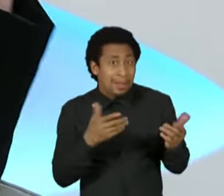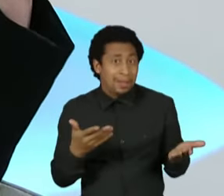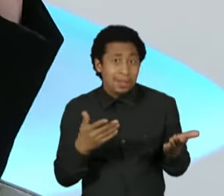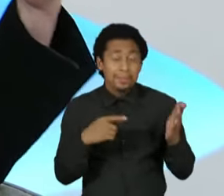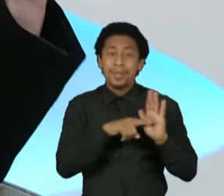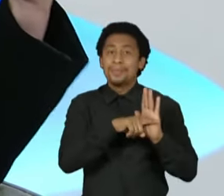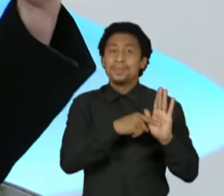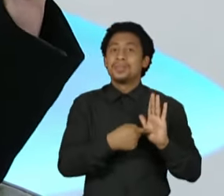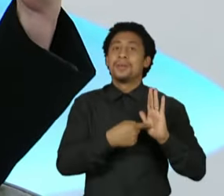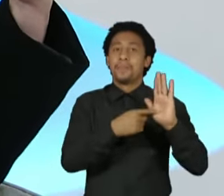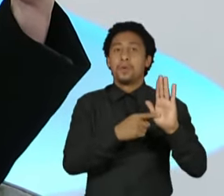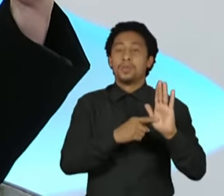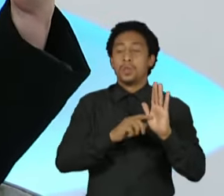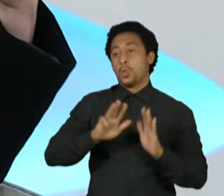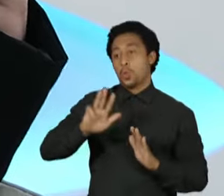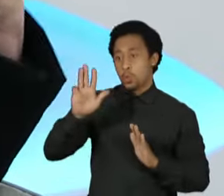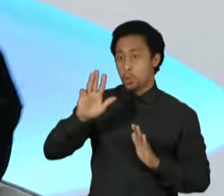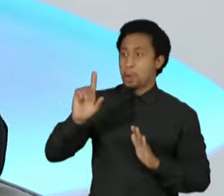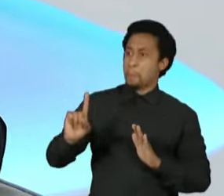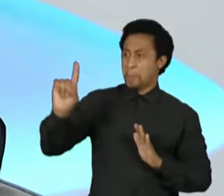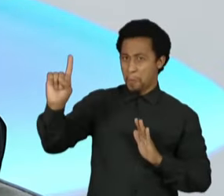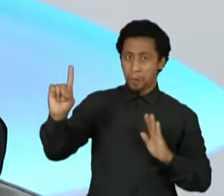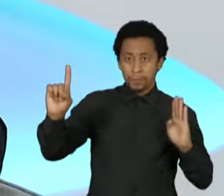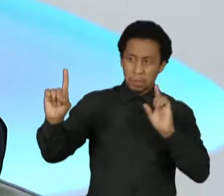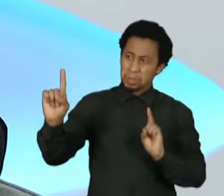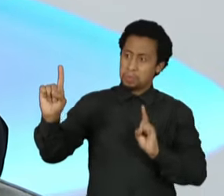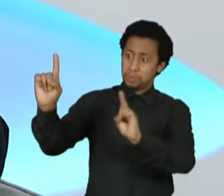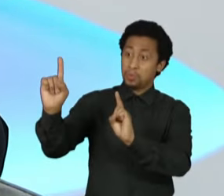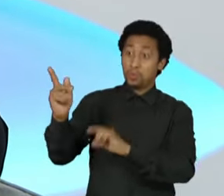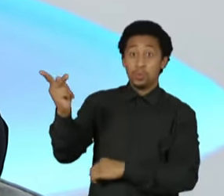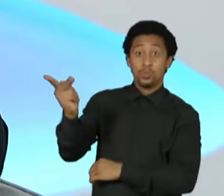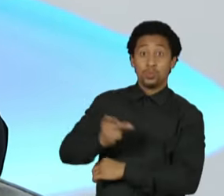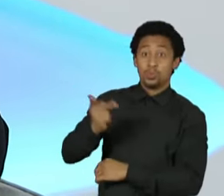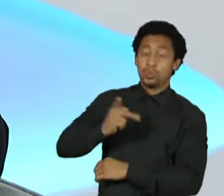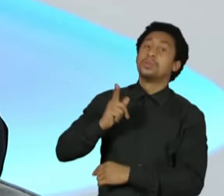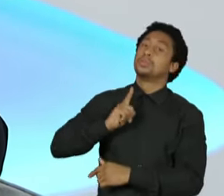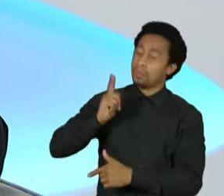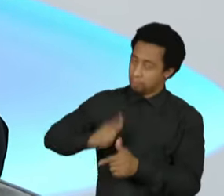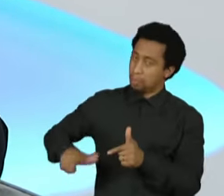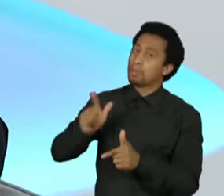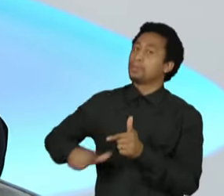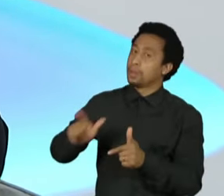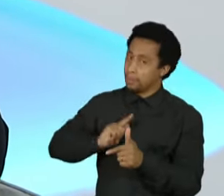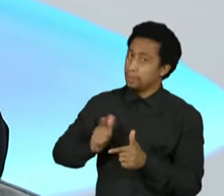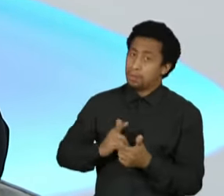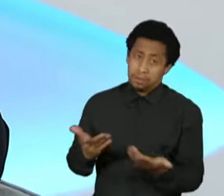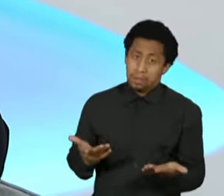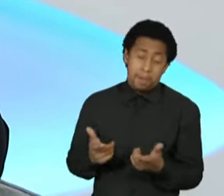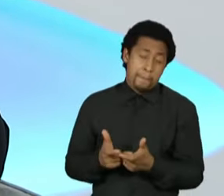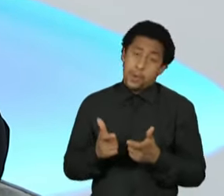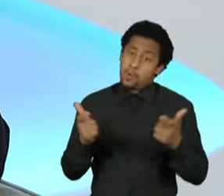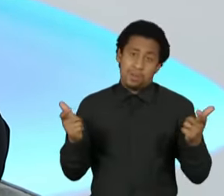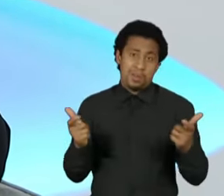frente são os dois mais rejeitados. E que há pelo menos um terço do eleitorado que hoje vota branco, vota nulo,